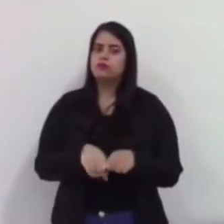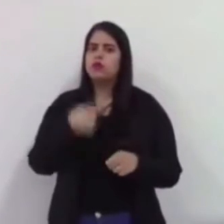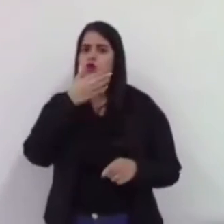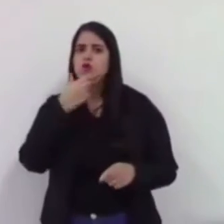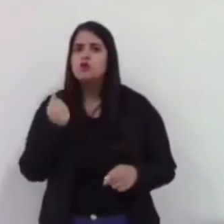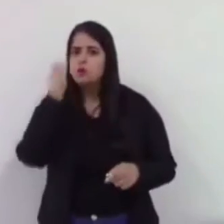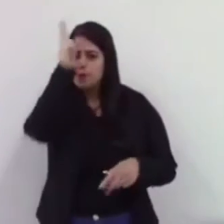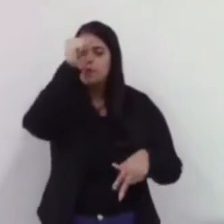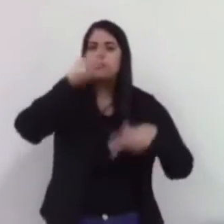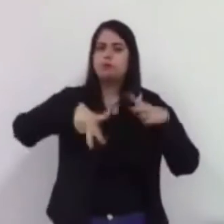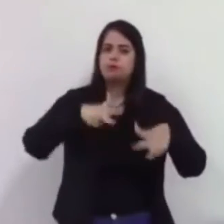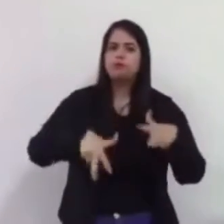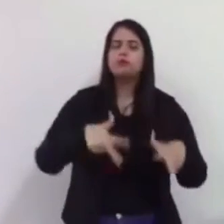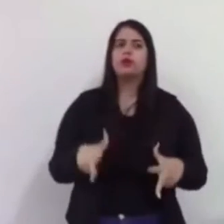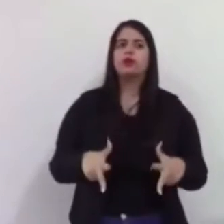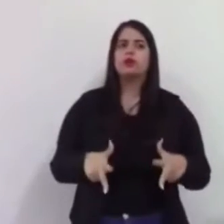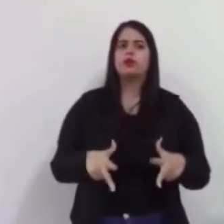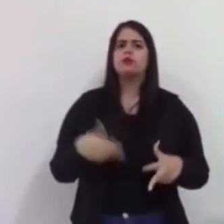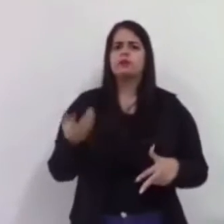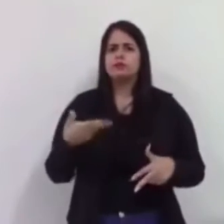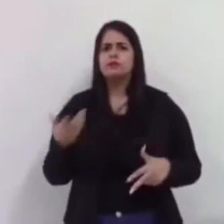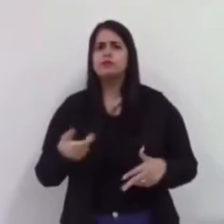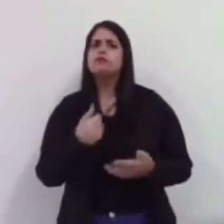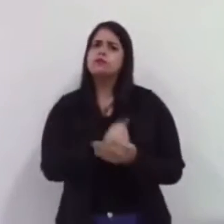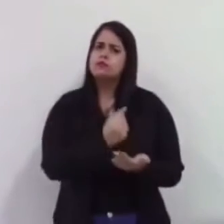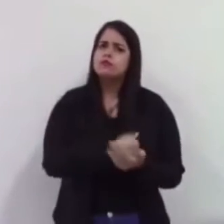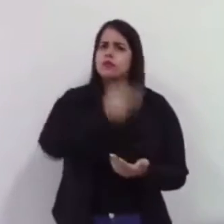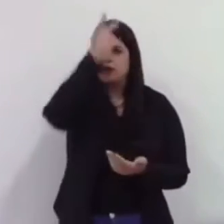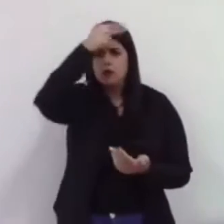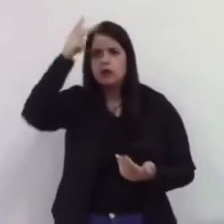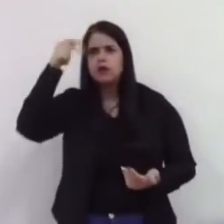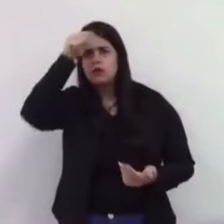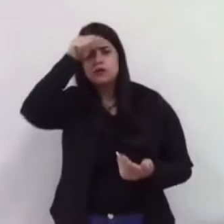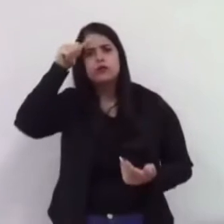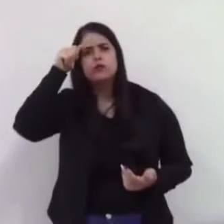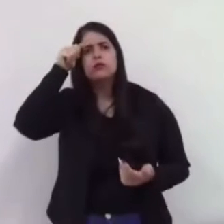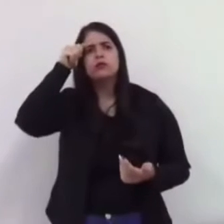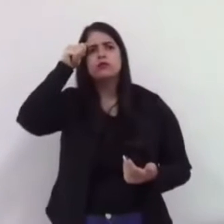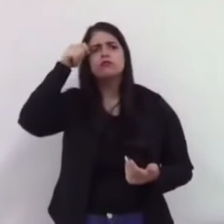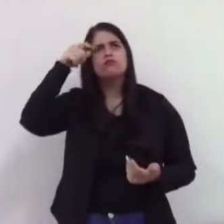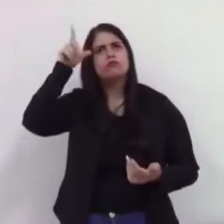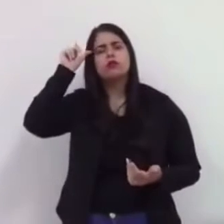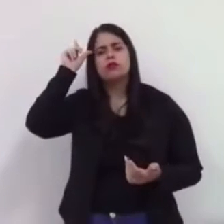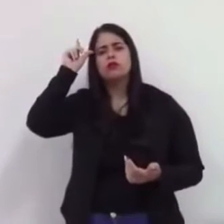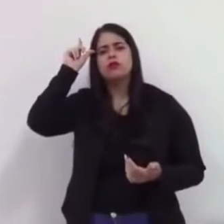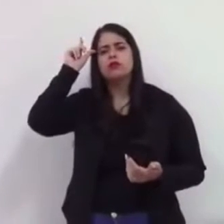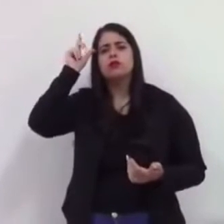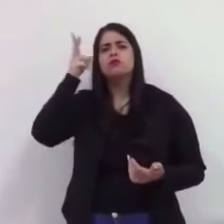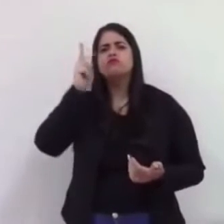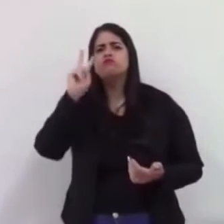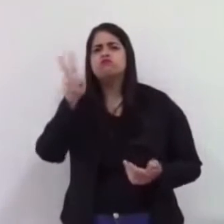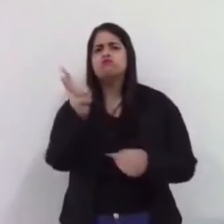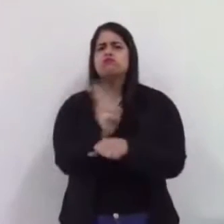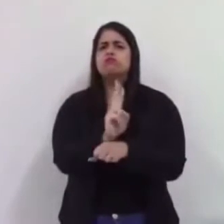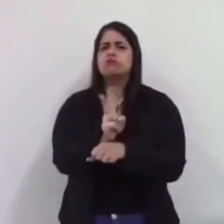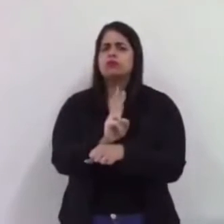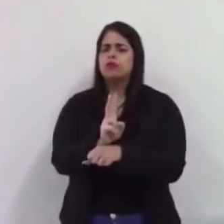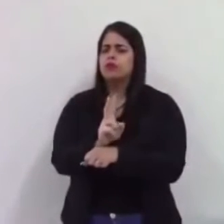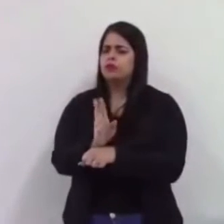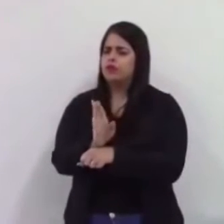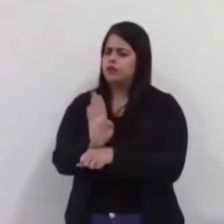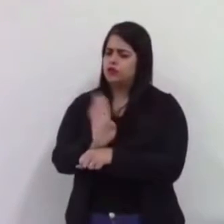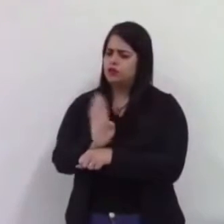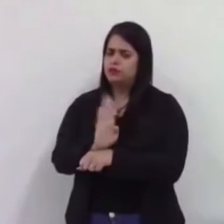Úndio. Quero também cobrar ao prefeito, que ontem eu vi um vídeo na rede social do nosso amigo Nandinho, lá do Ferro